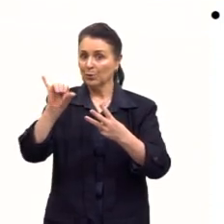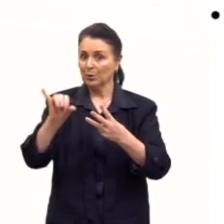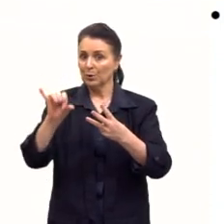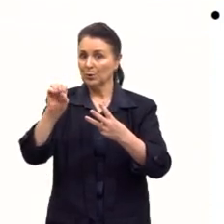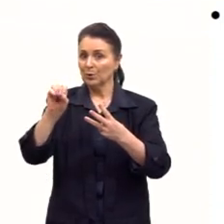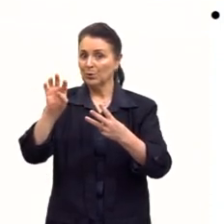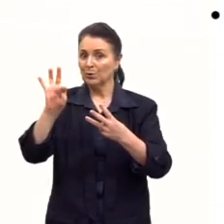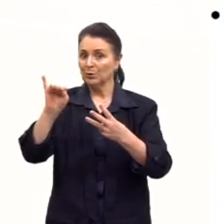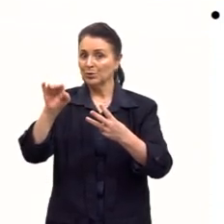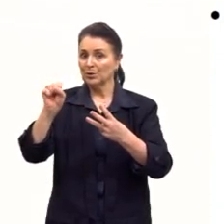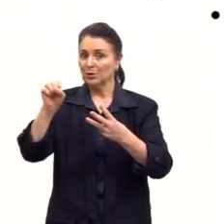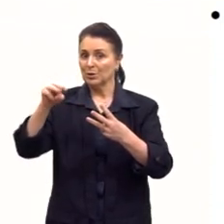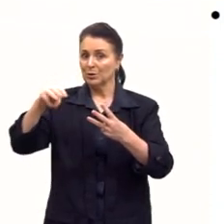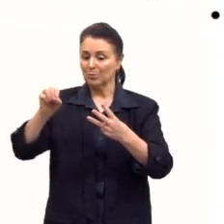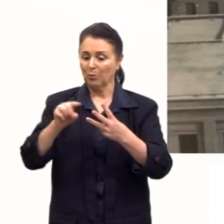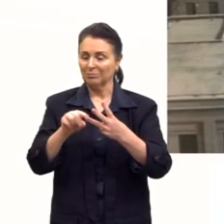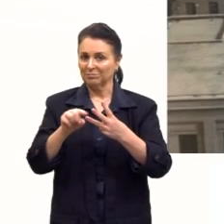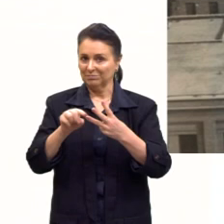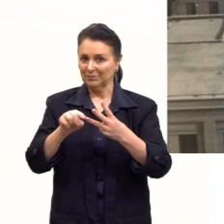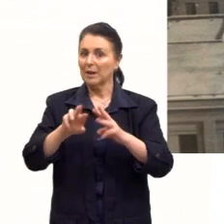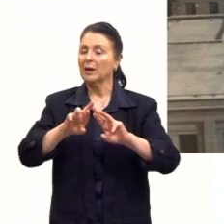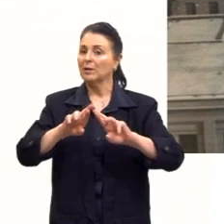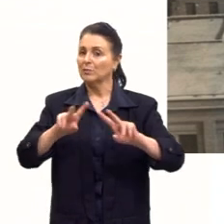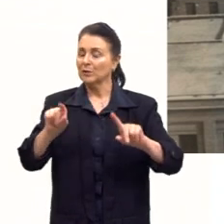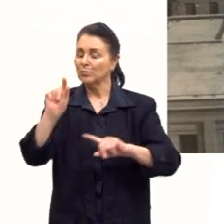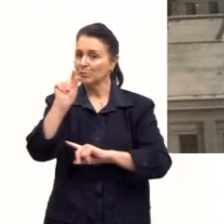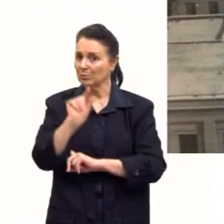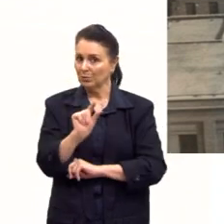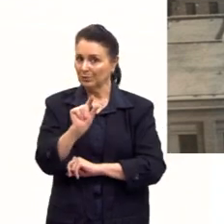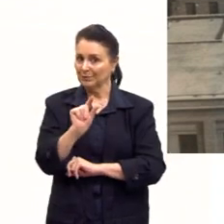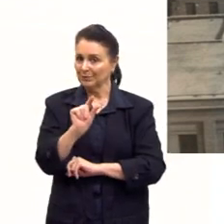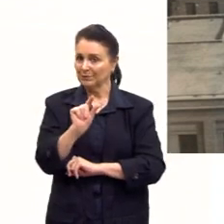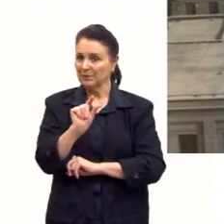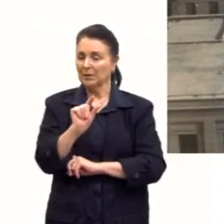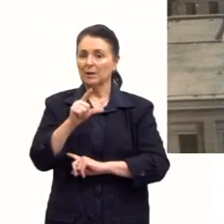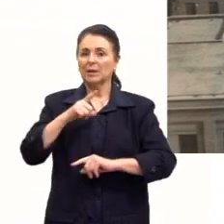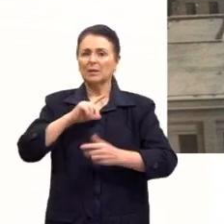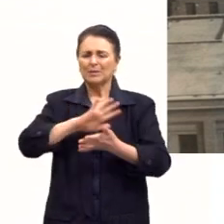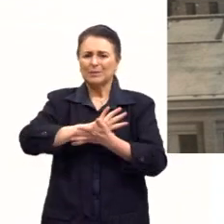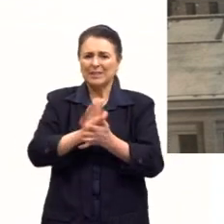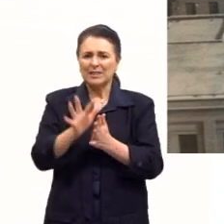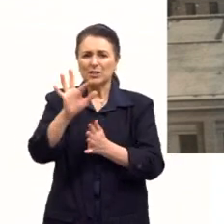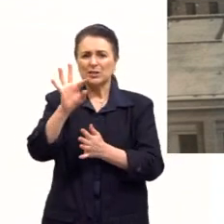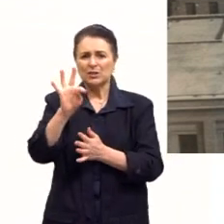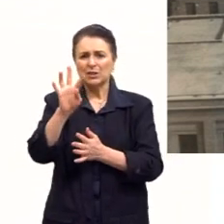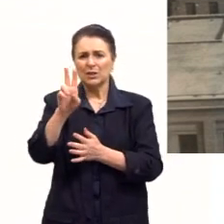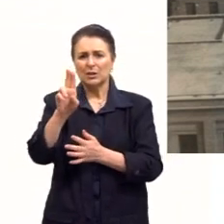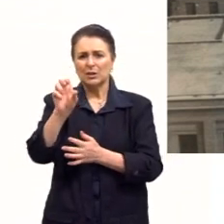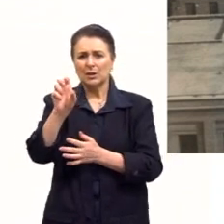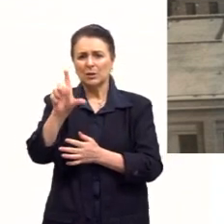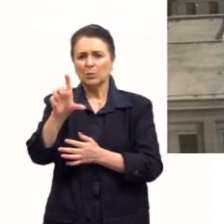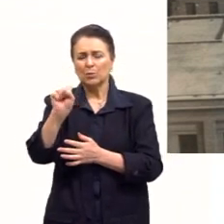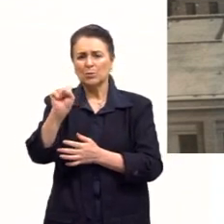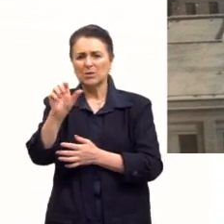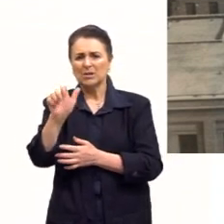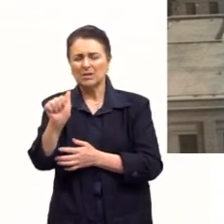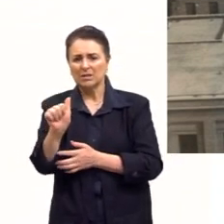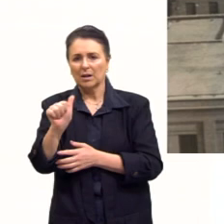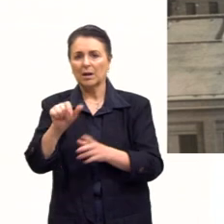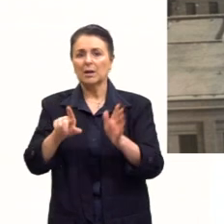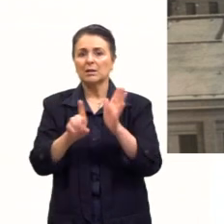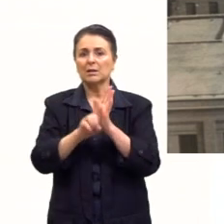Tem uma mudança aí nessa produção. Falar do massacre de Tulsa, que também aconteceu aí na década de 20, em